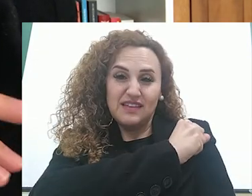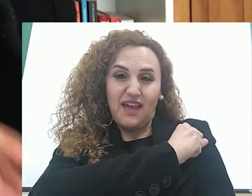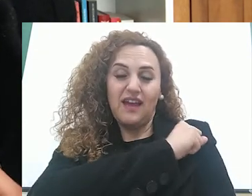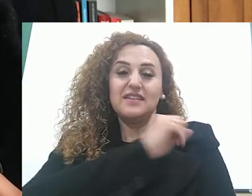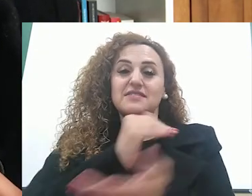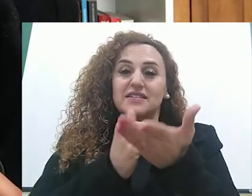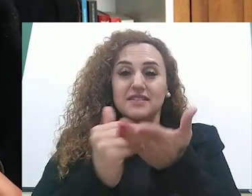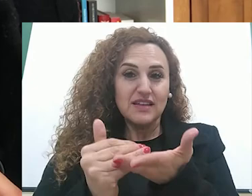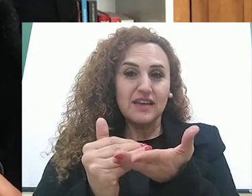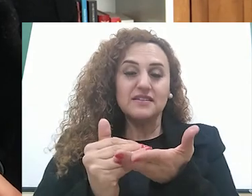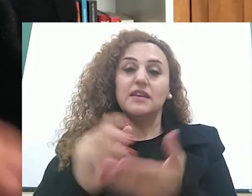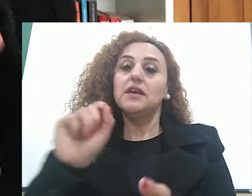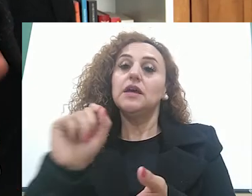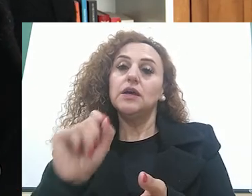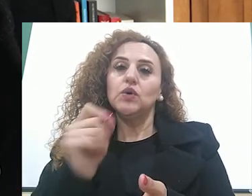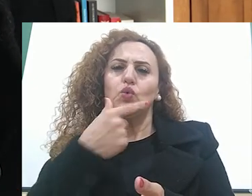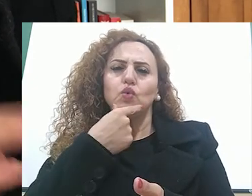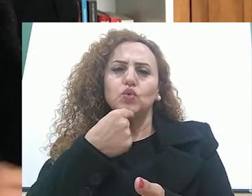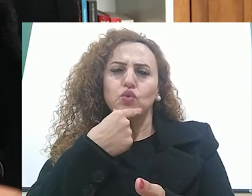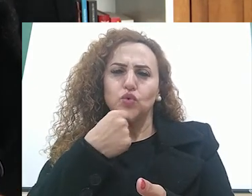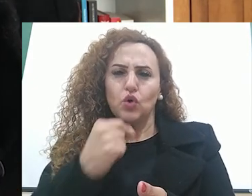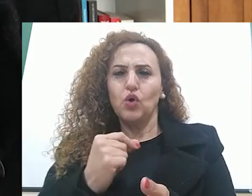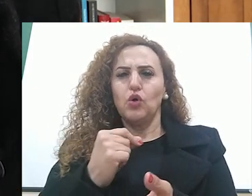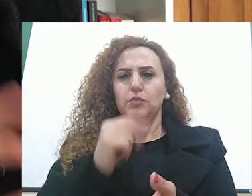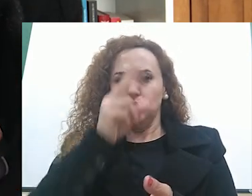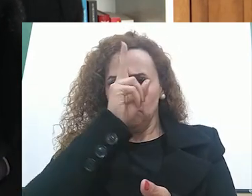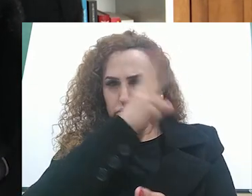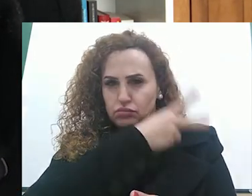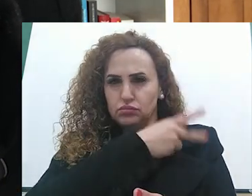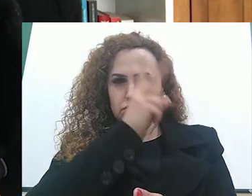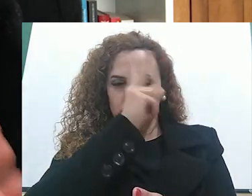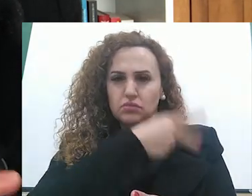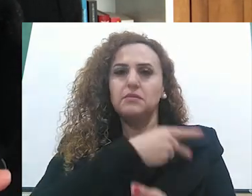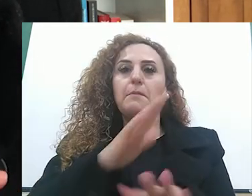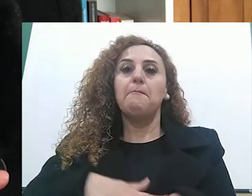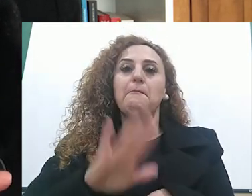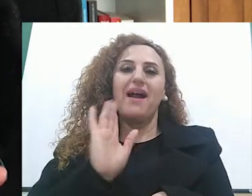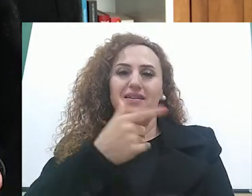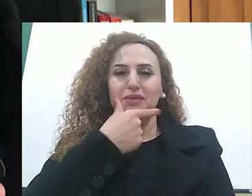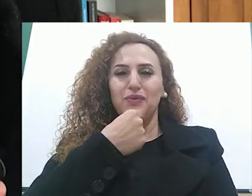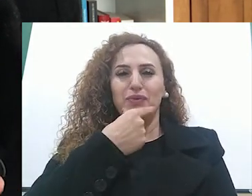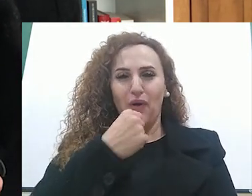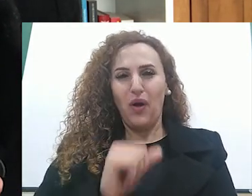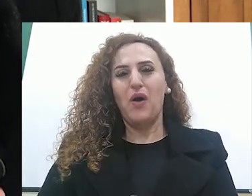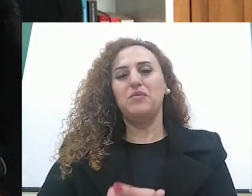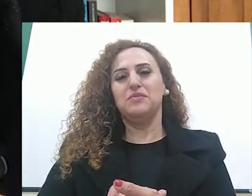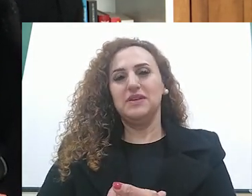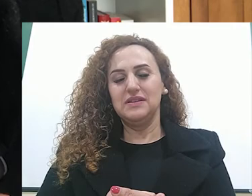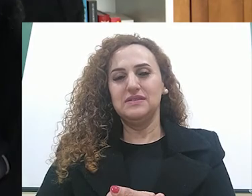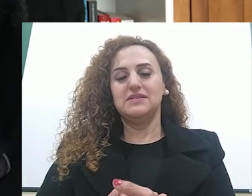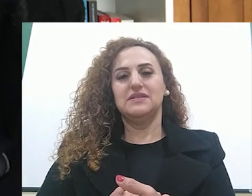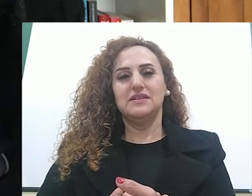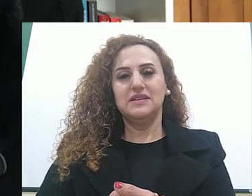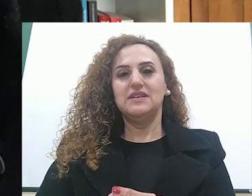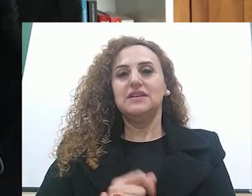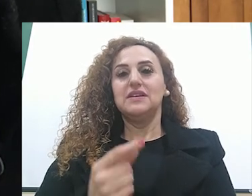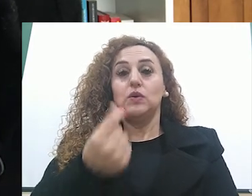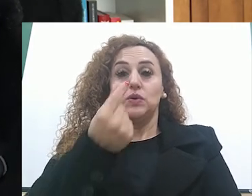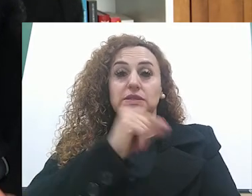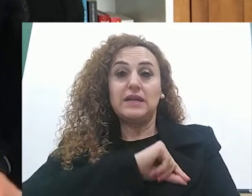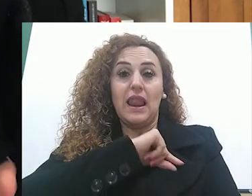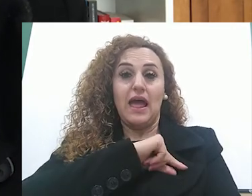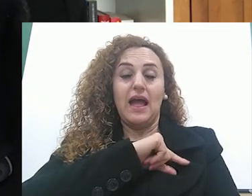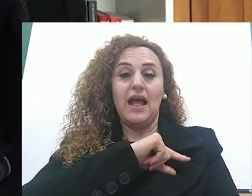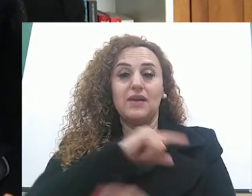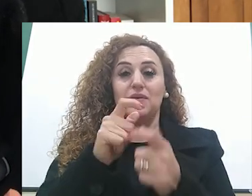E que a maioria dos homens presentes na educação está no ensino médio, que são espaços onde se ganha mais. Então, é importante a